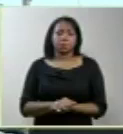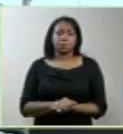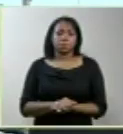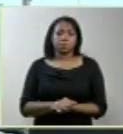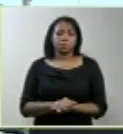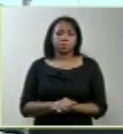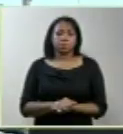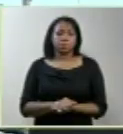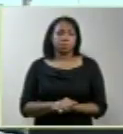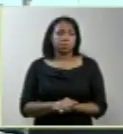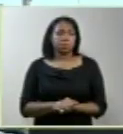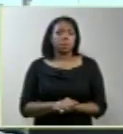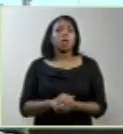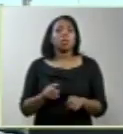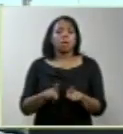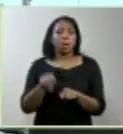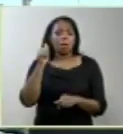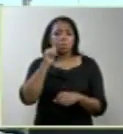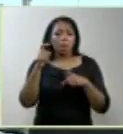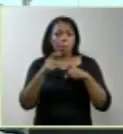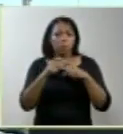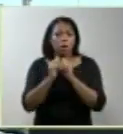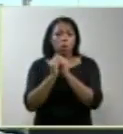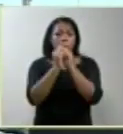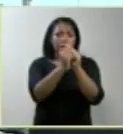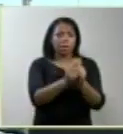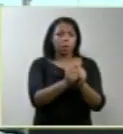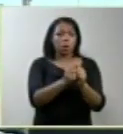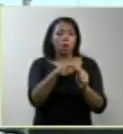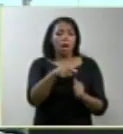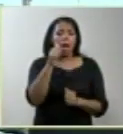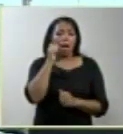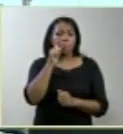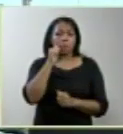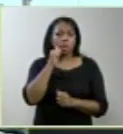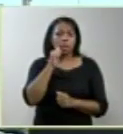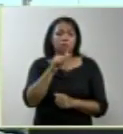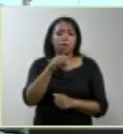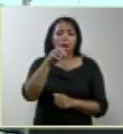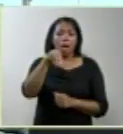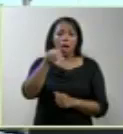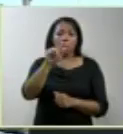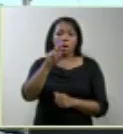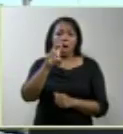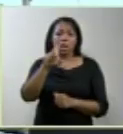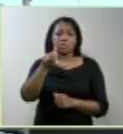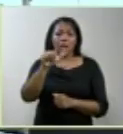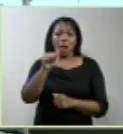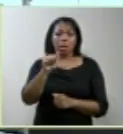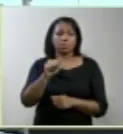A médica que mais acompanhou a Marcela, que é a doutora Márcia Barcelos.